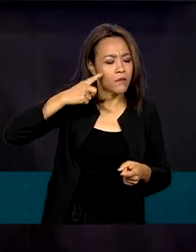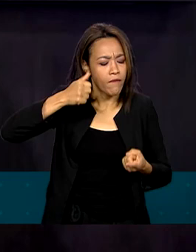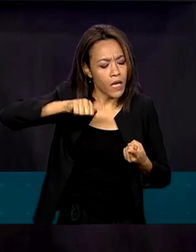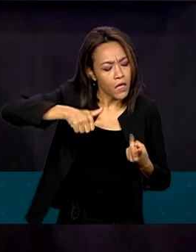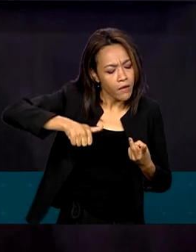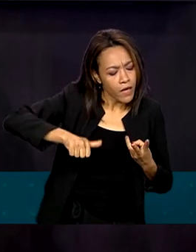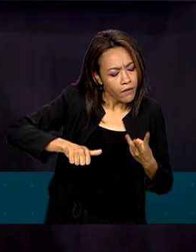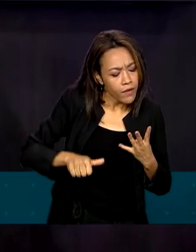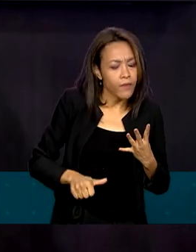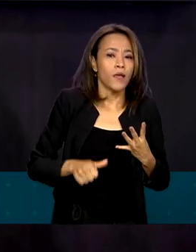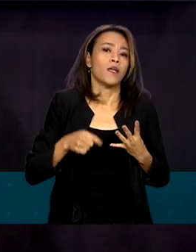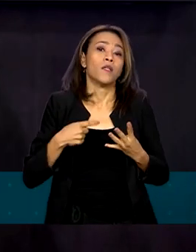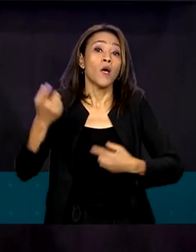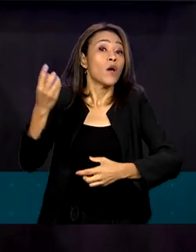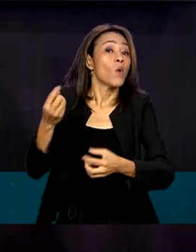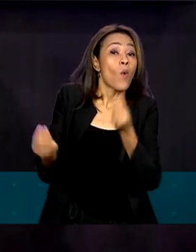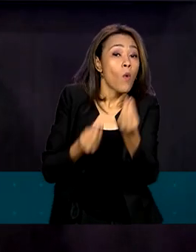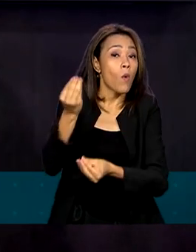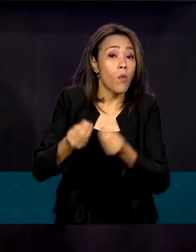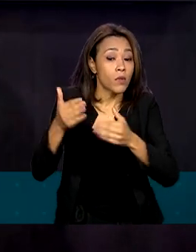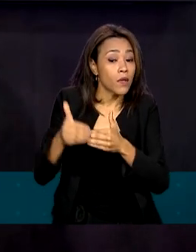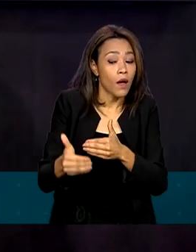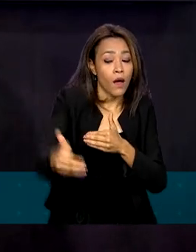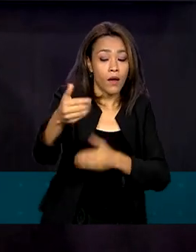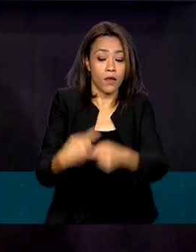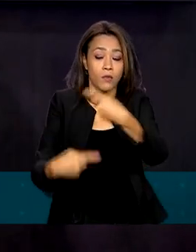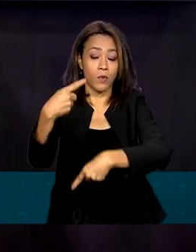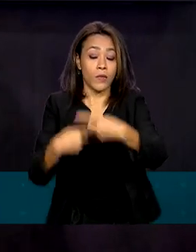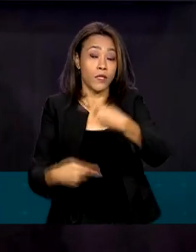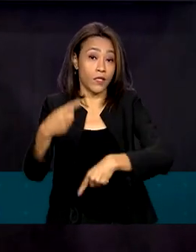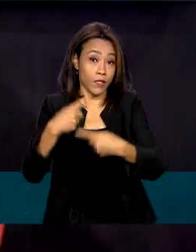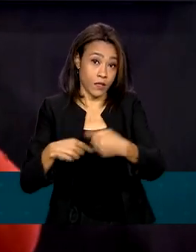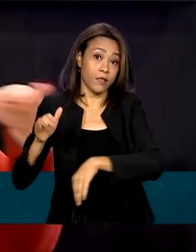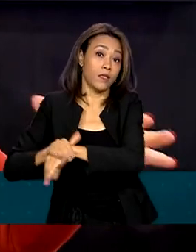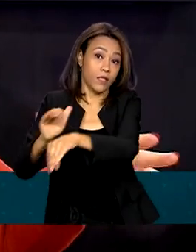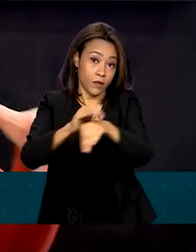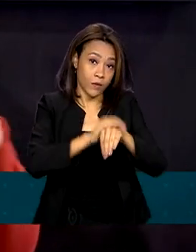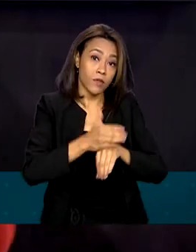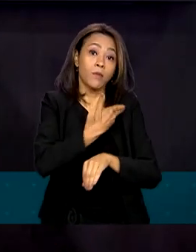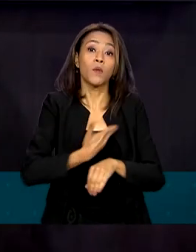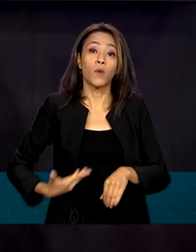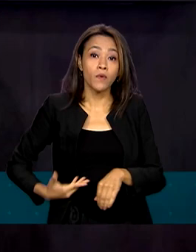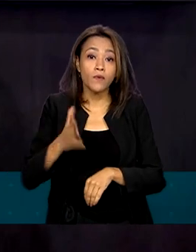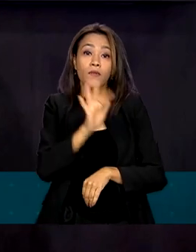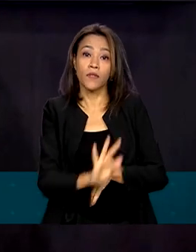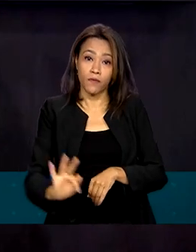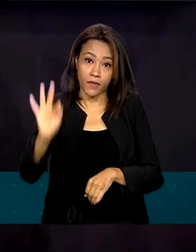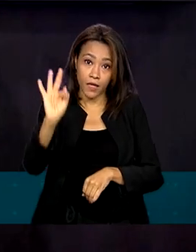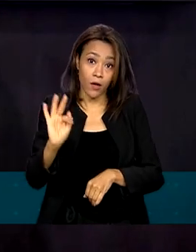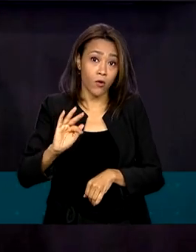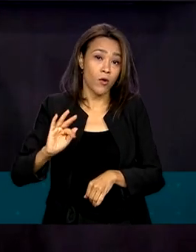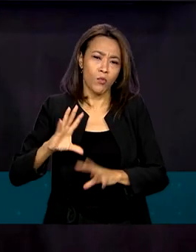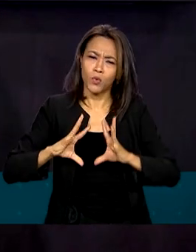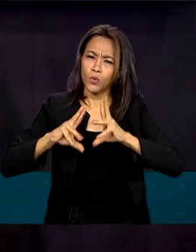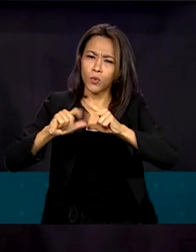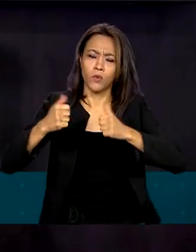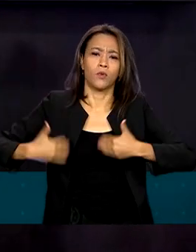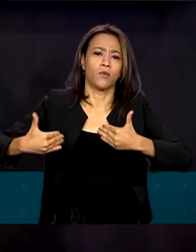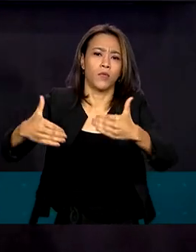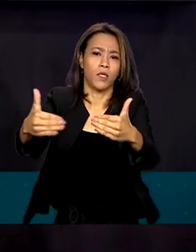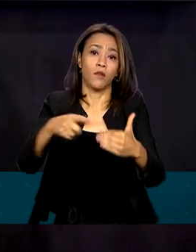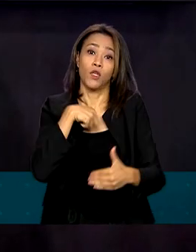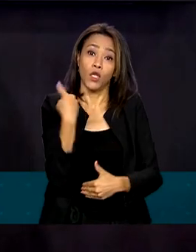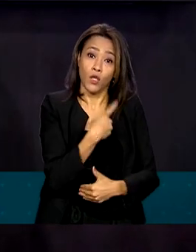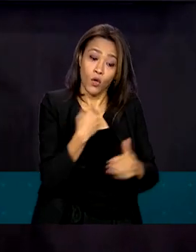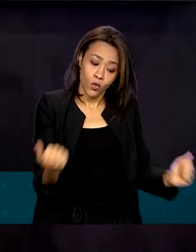das políticas públicas que estão sendo executadas pelo governo federal em todas as suas passas. E isso requer que nós, ao lado